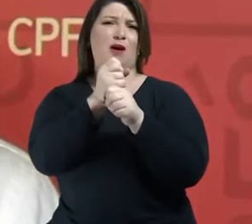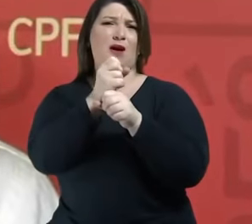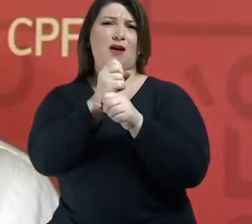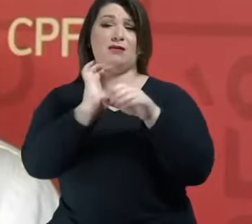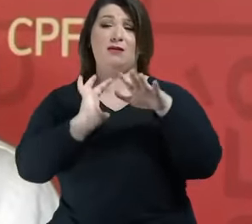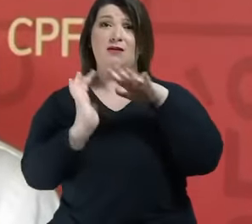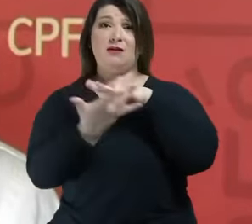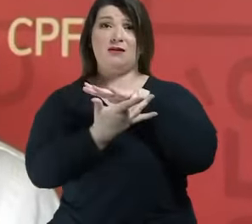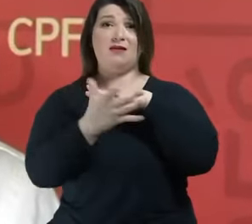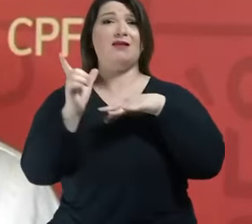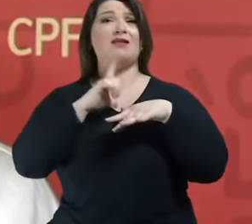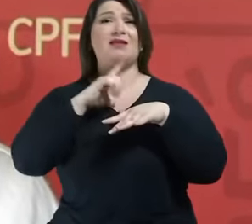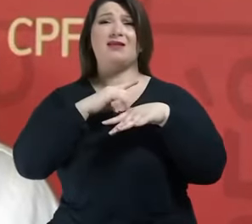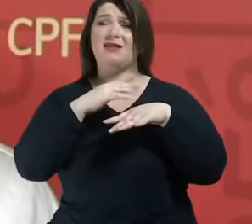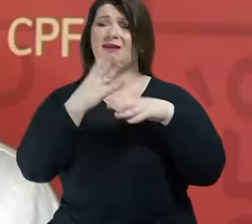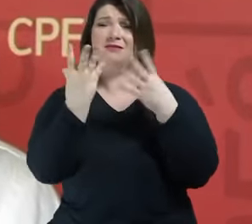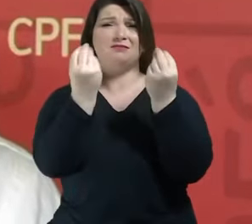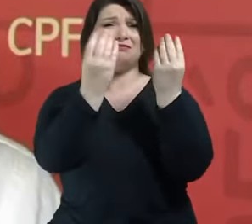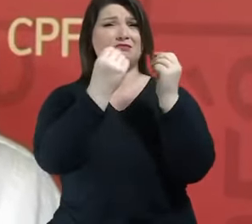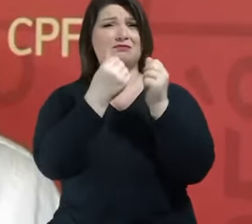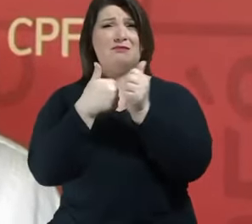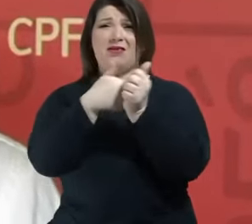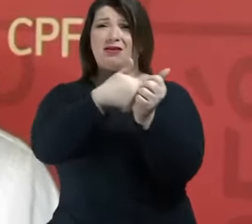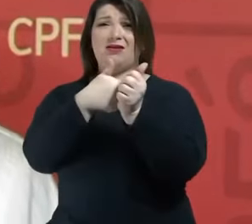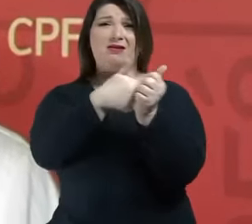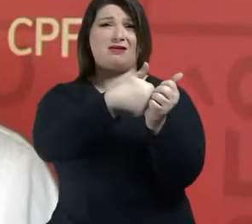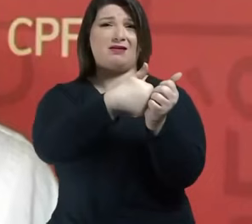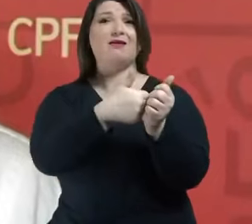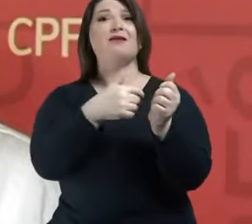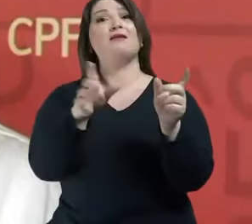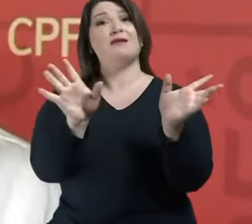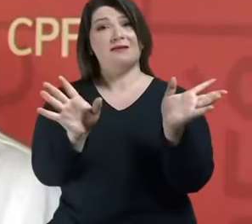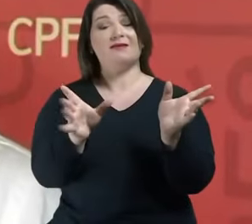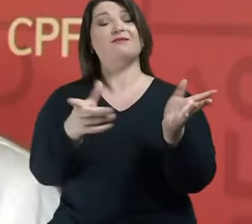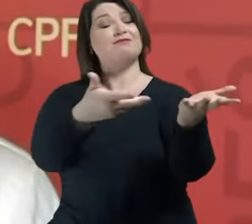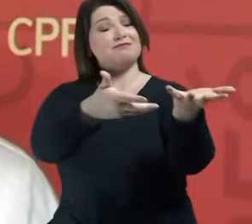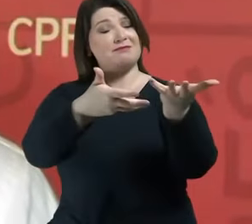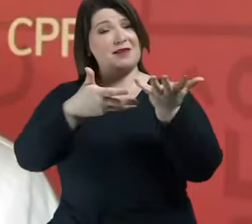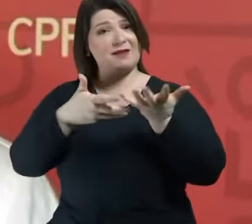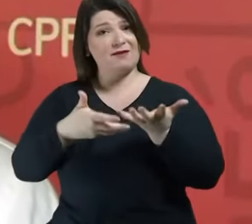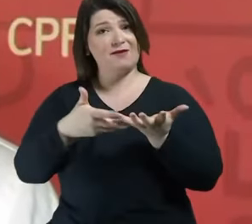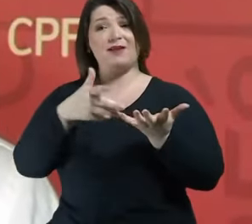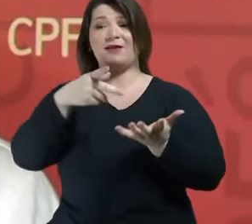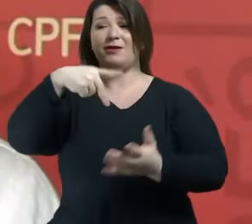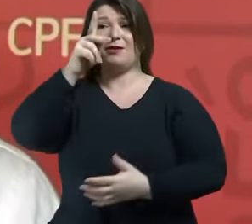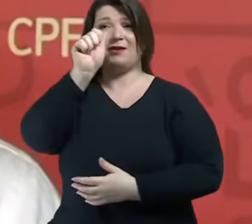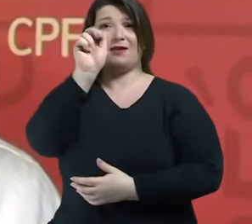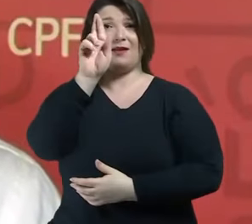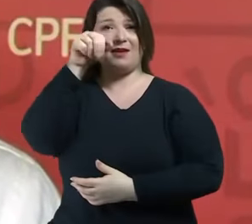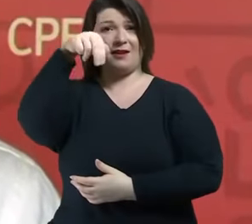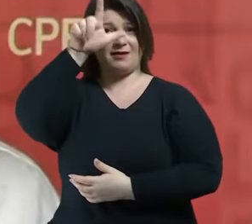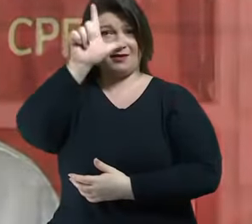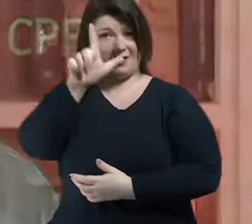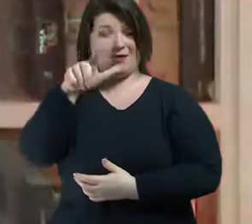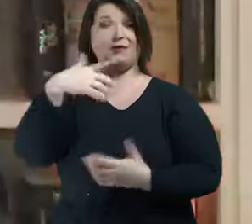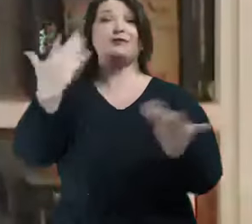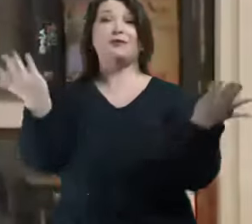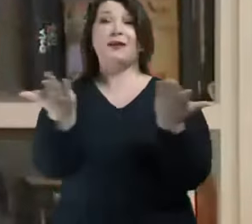um dos grandes influenciadores da internet. Seja bem-vindo, Leandro Karnal, a mais um Café Filosófico agora na sua casa.